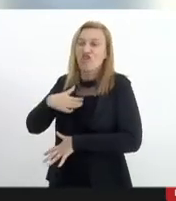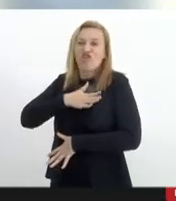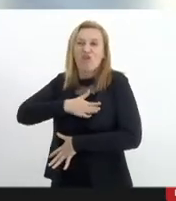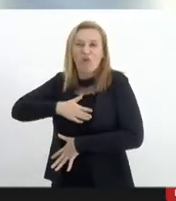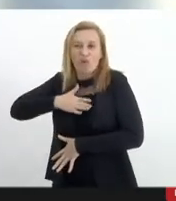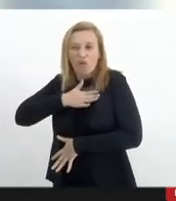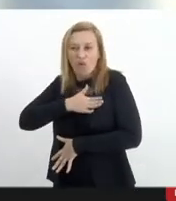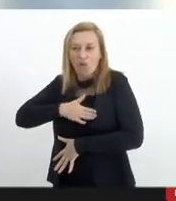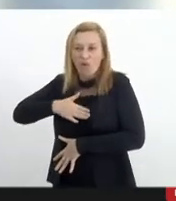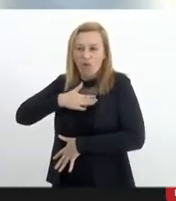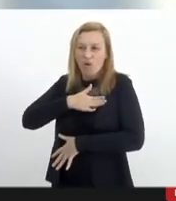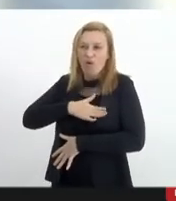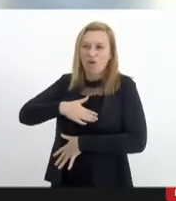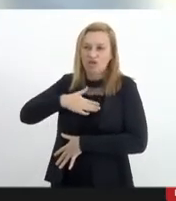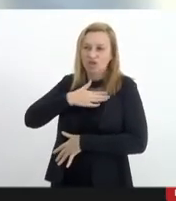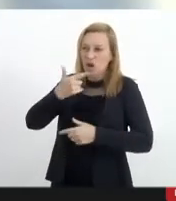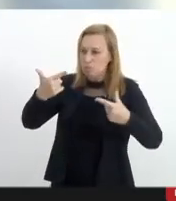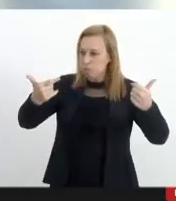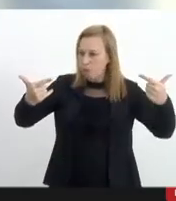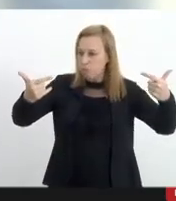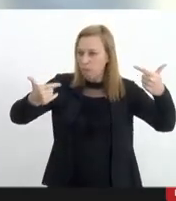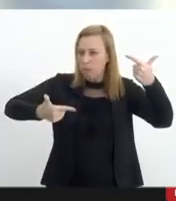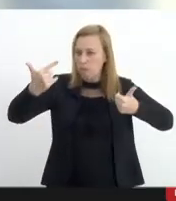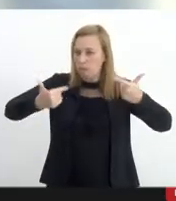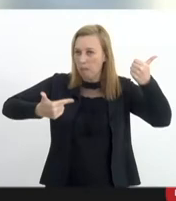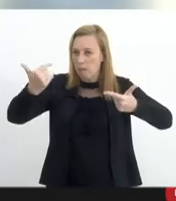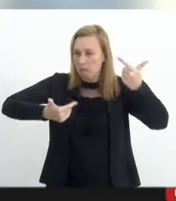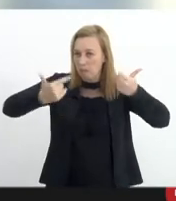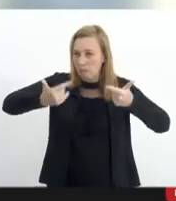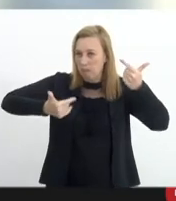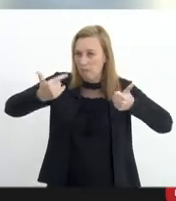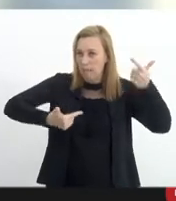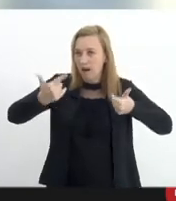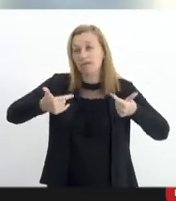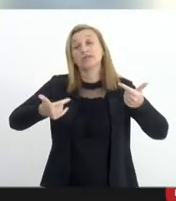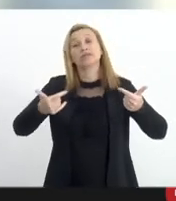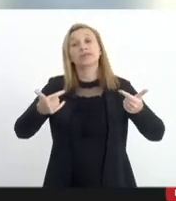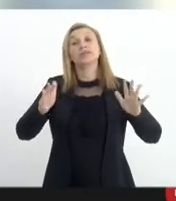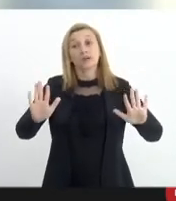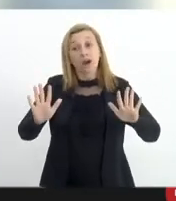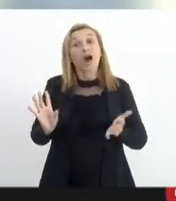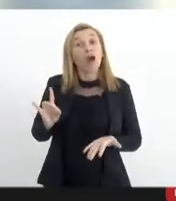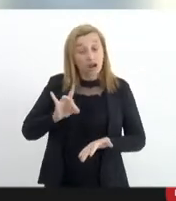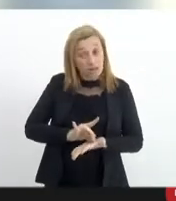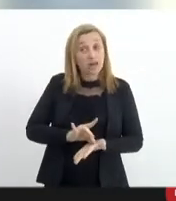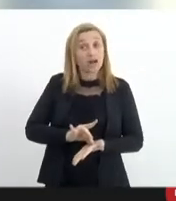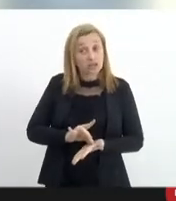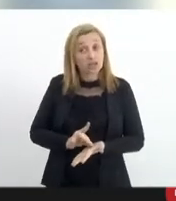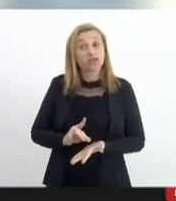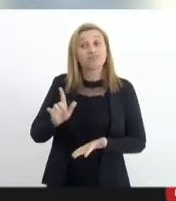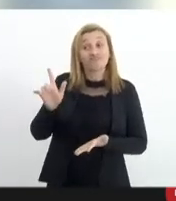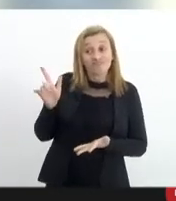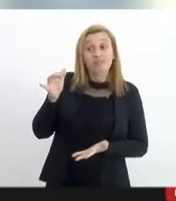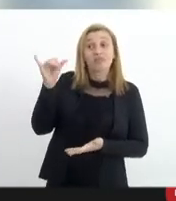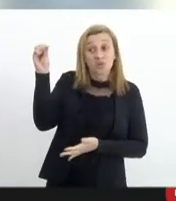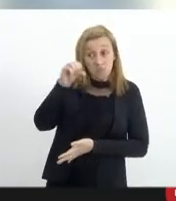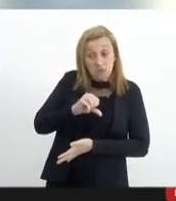pelo confronto armado pela ideologia do enfrentamento a realidade acaba sendo mais cruel